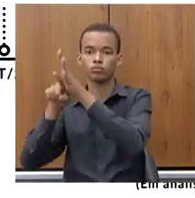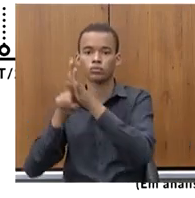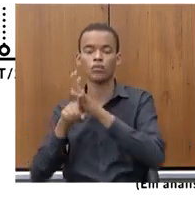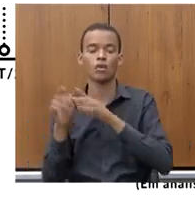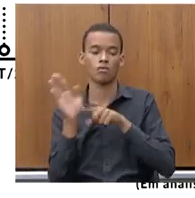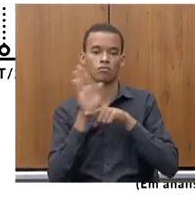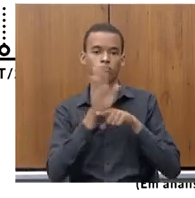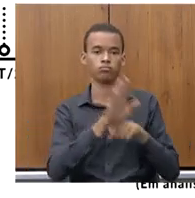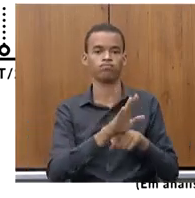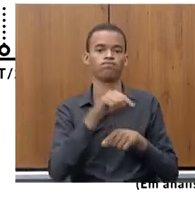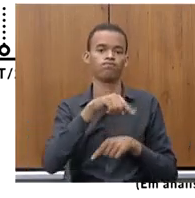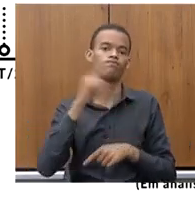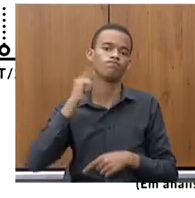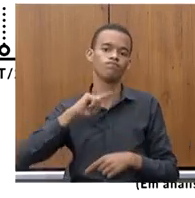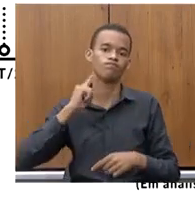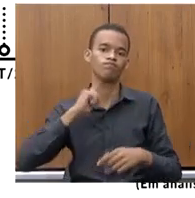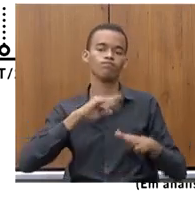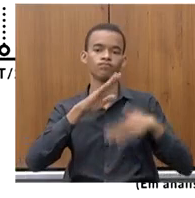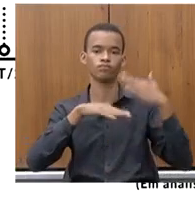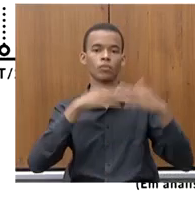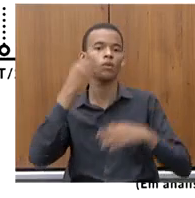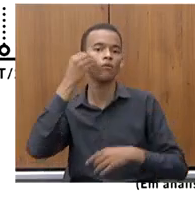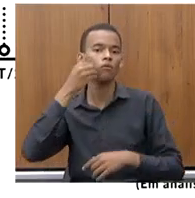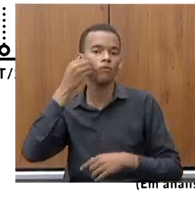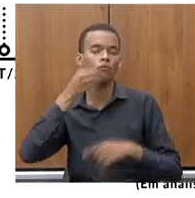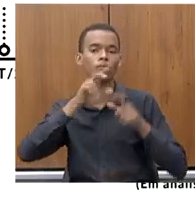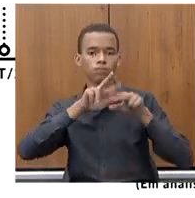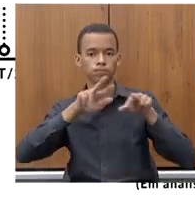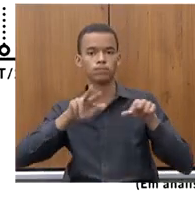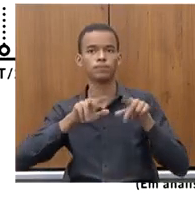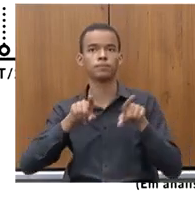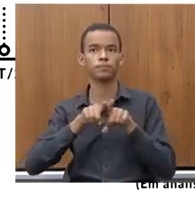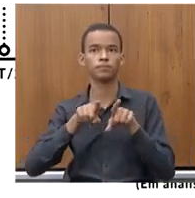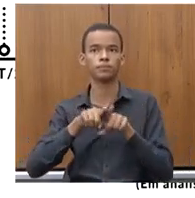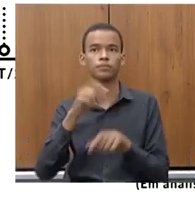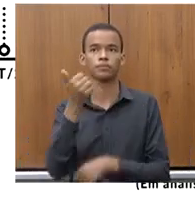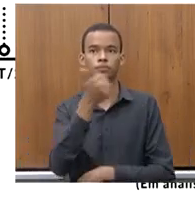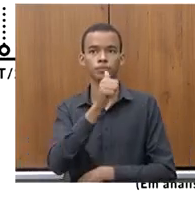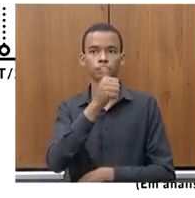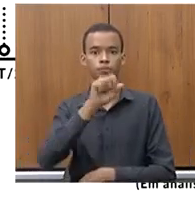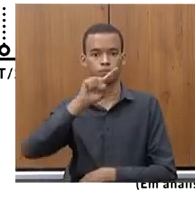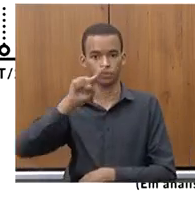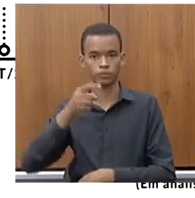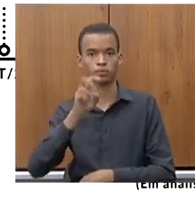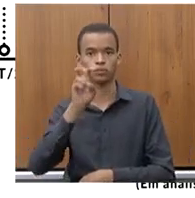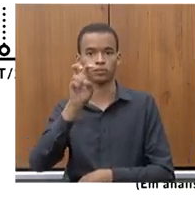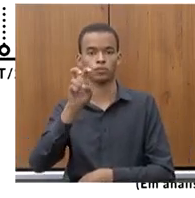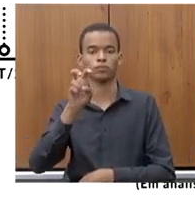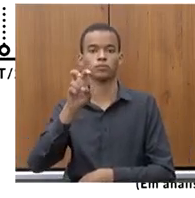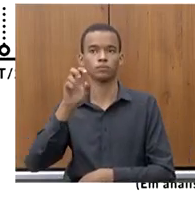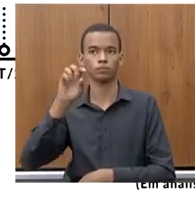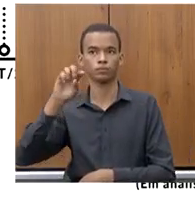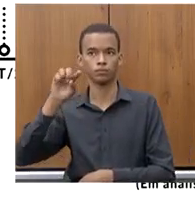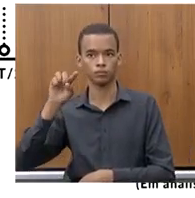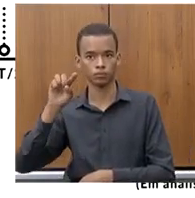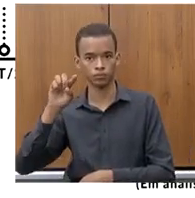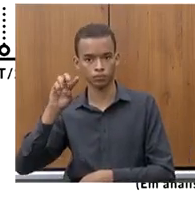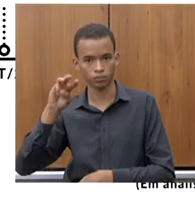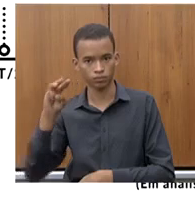11,5 milhões de iniciação científica júnior, importantíssima também,